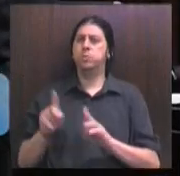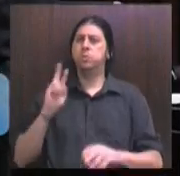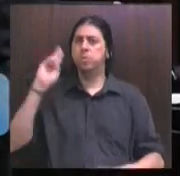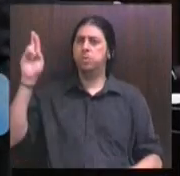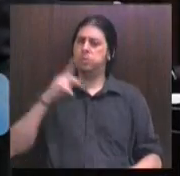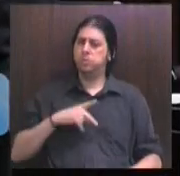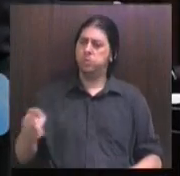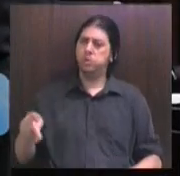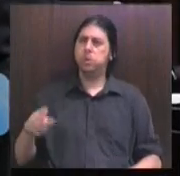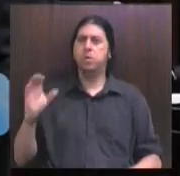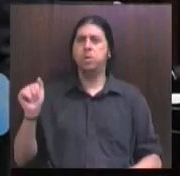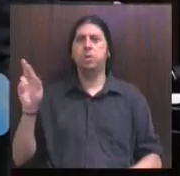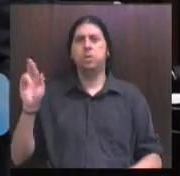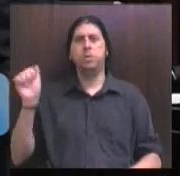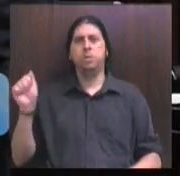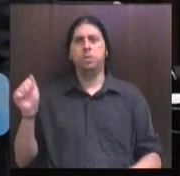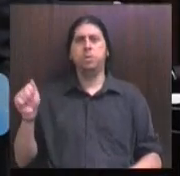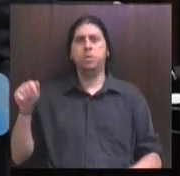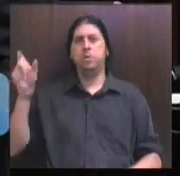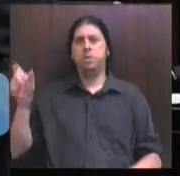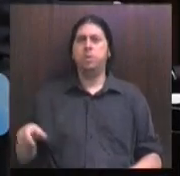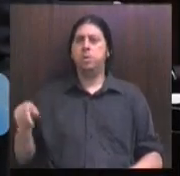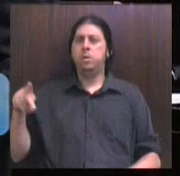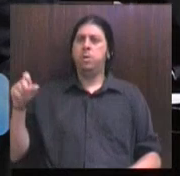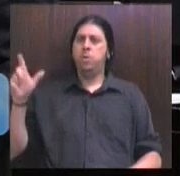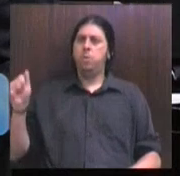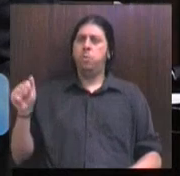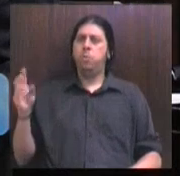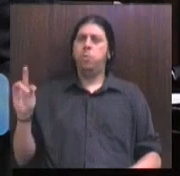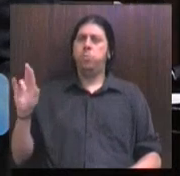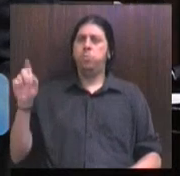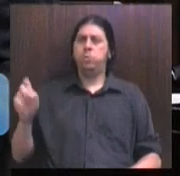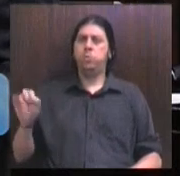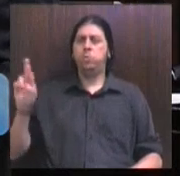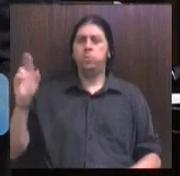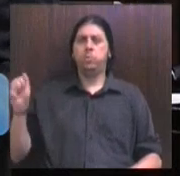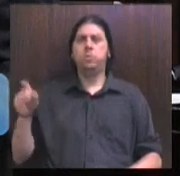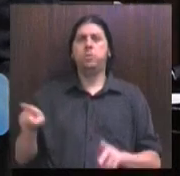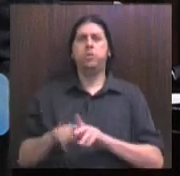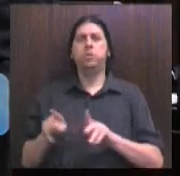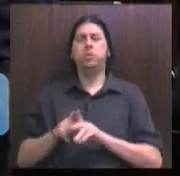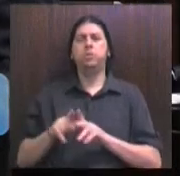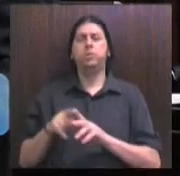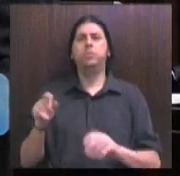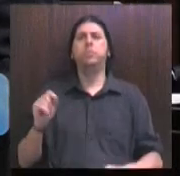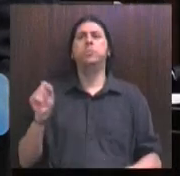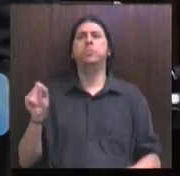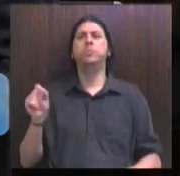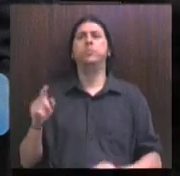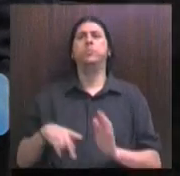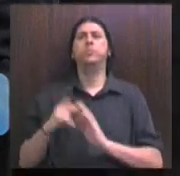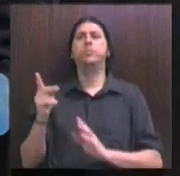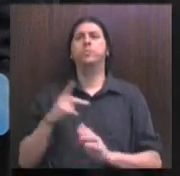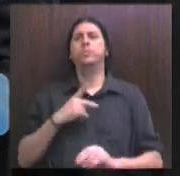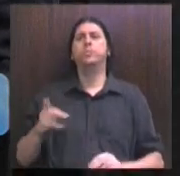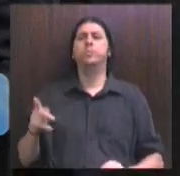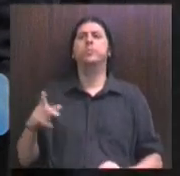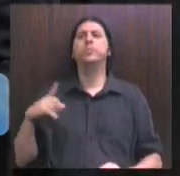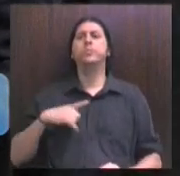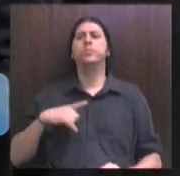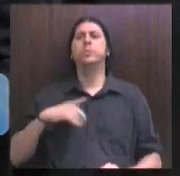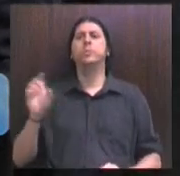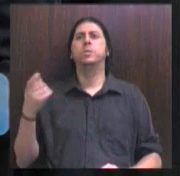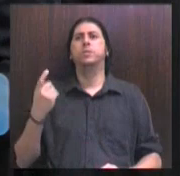exercício do CREA Paulo Teixeira Viana, senhor presidente licenciado do CREA, Melvis Barrio